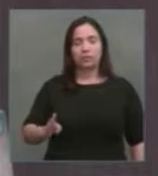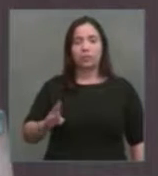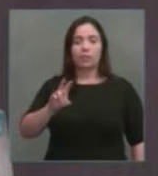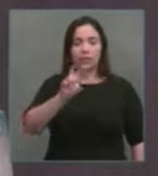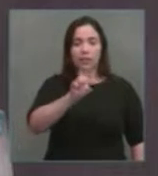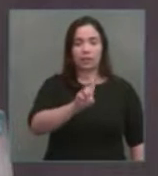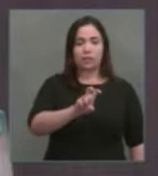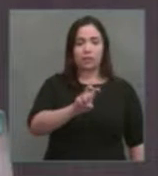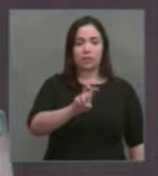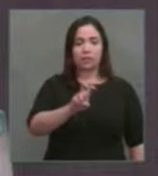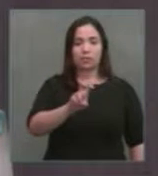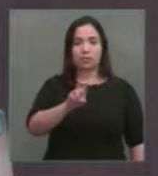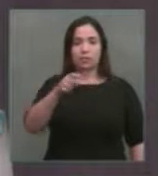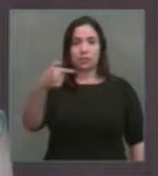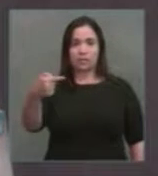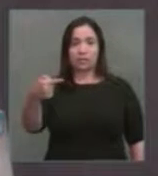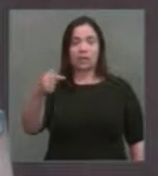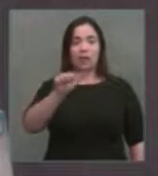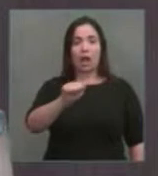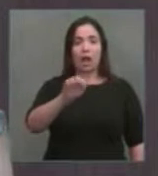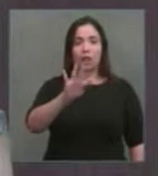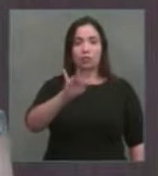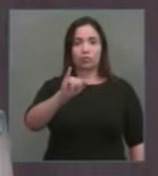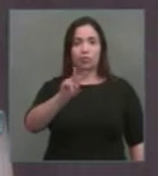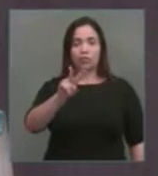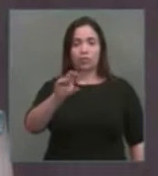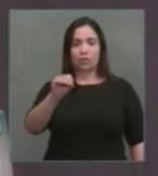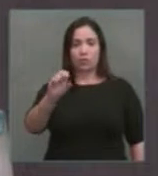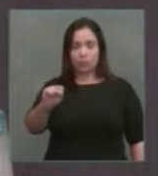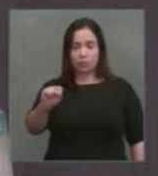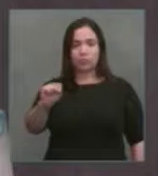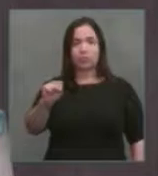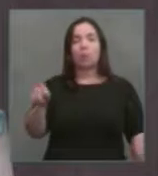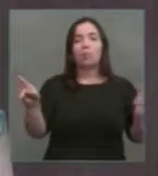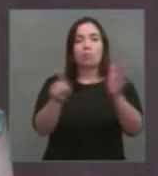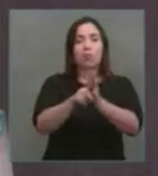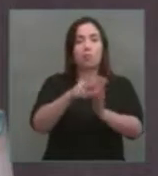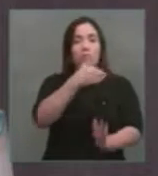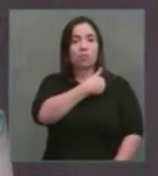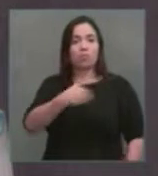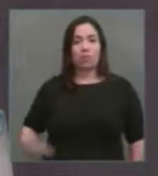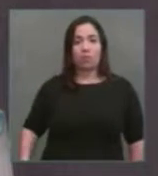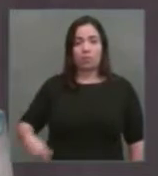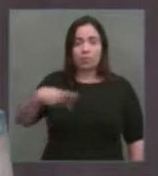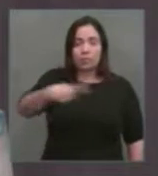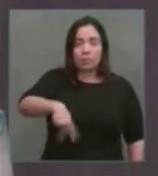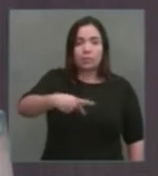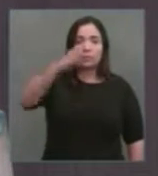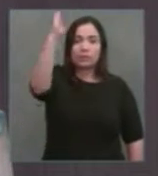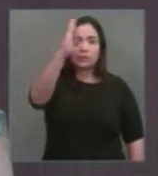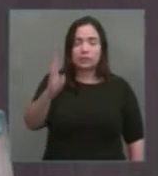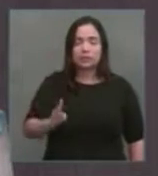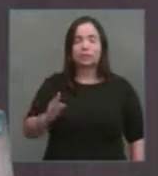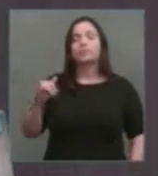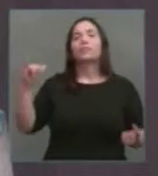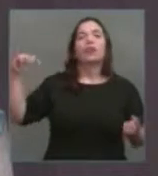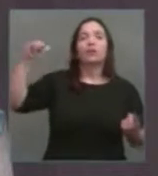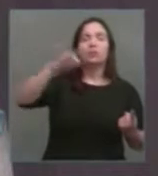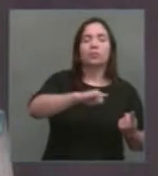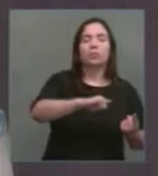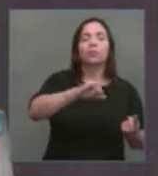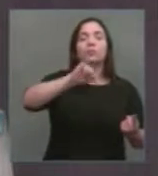ativos do patrimônio público brasileiro, até o aeroporto de Juazeiro,